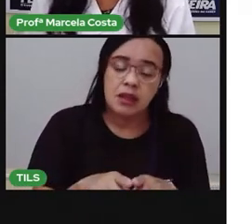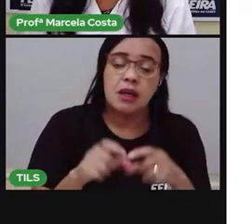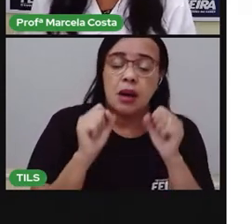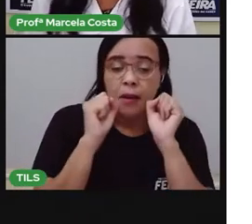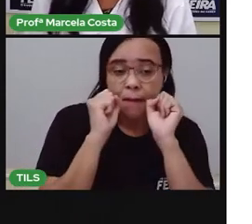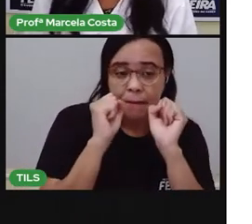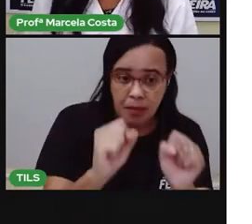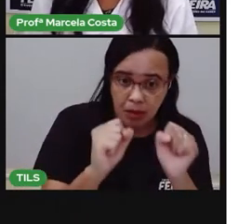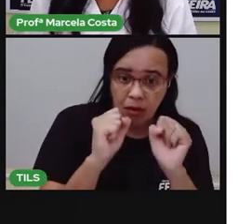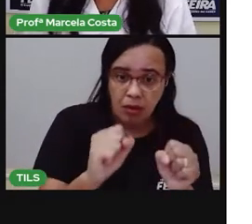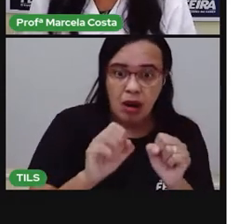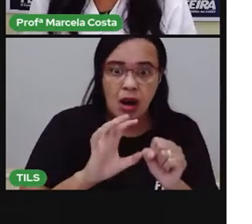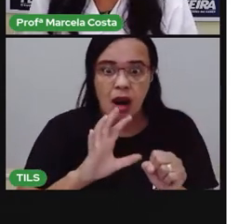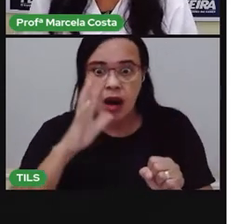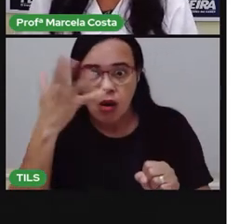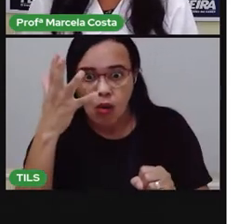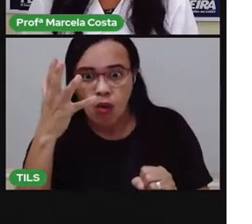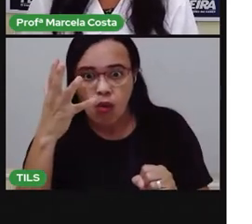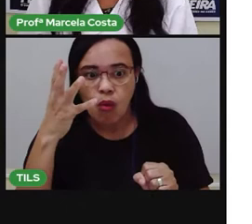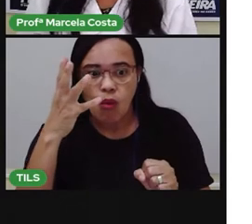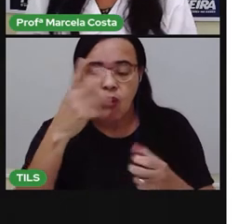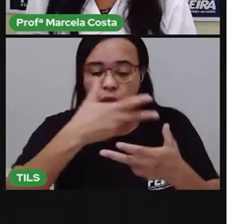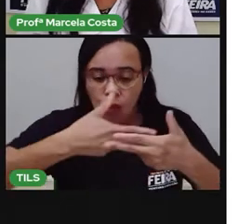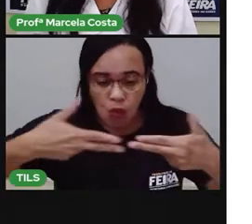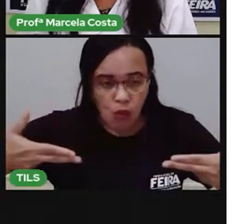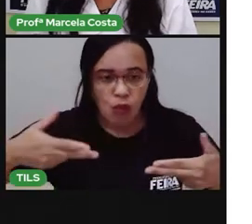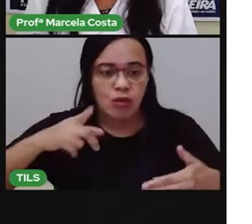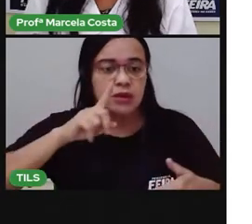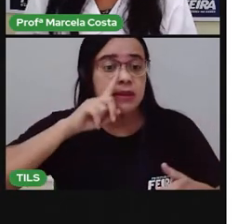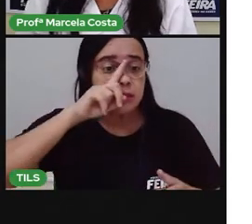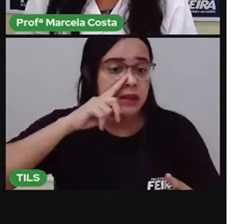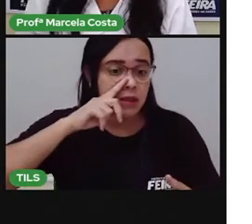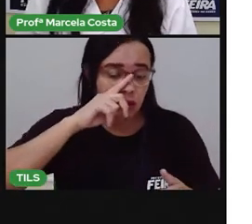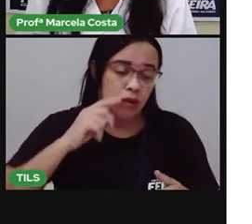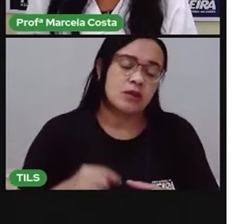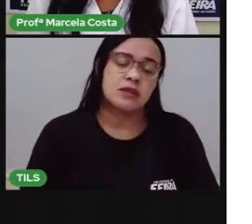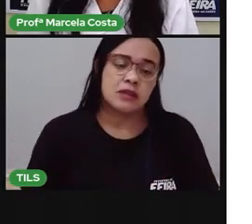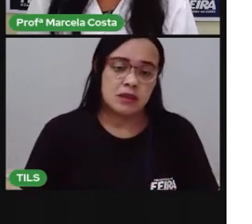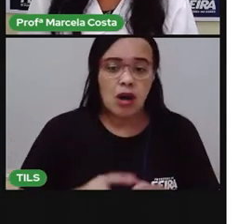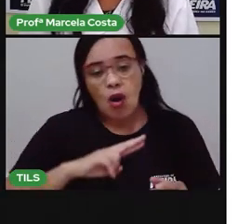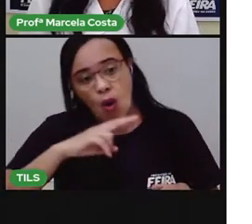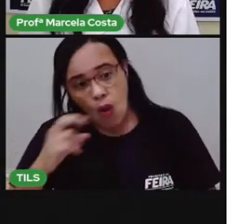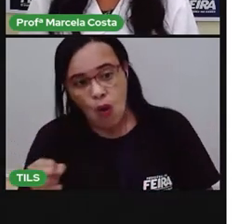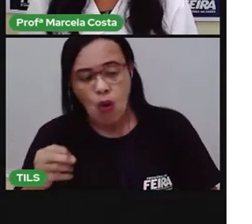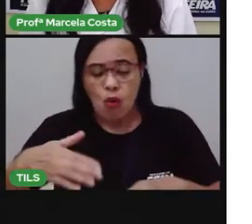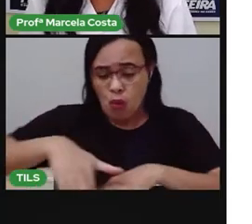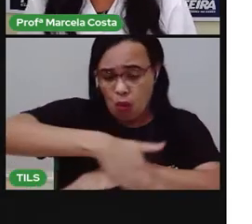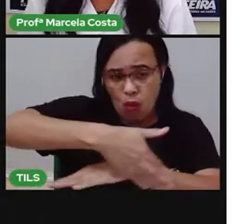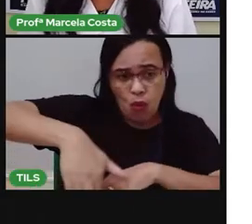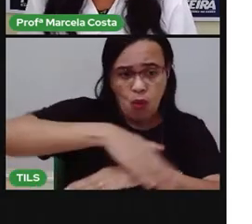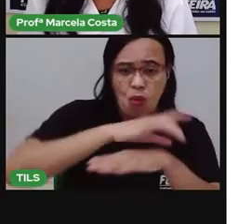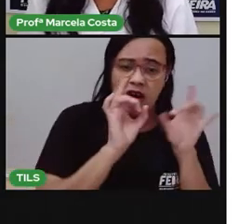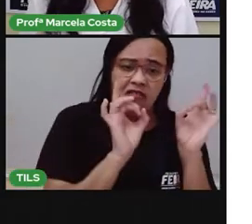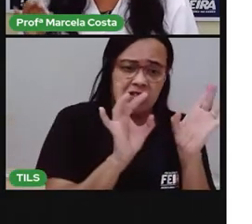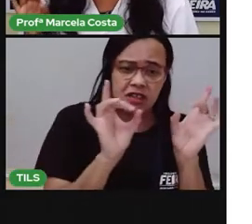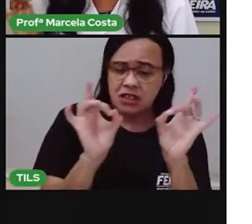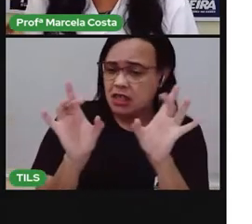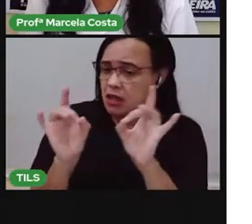forma, para uma criança trabalhar na rua, trabalhar vendendo balas, limpando carros,